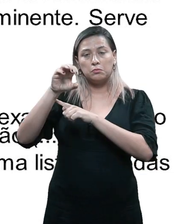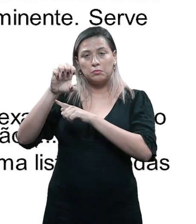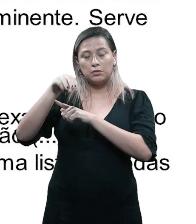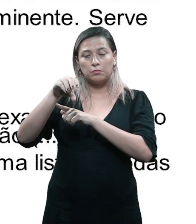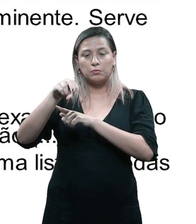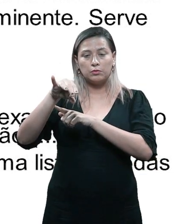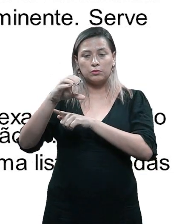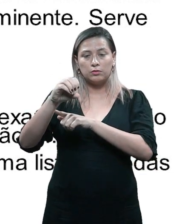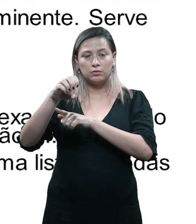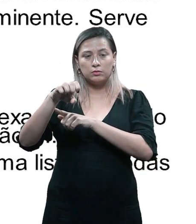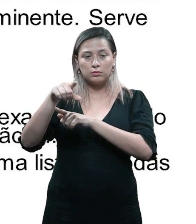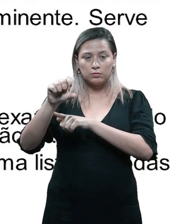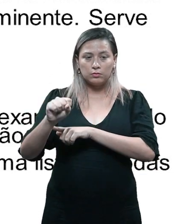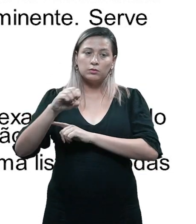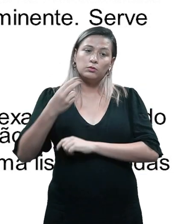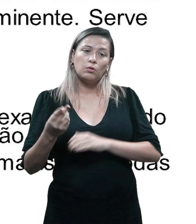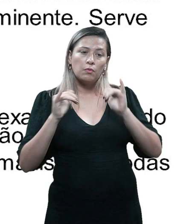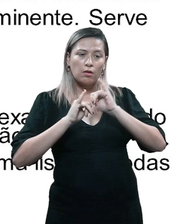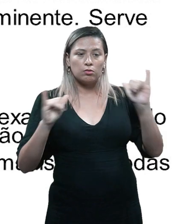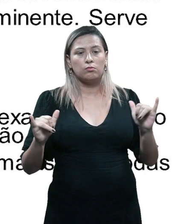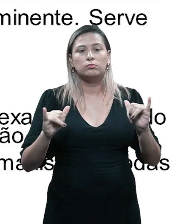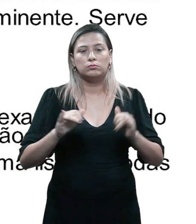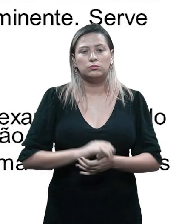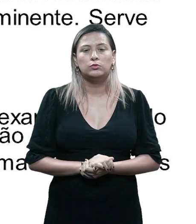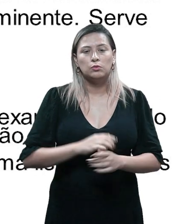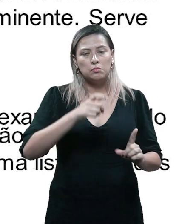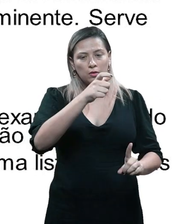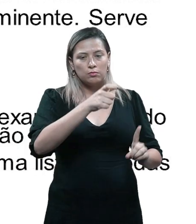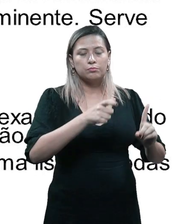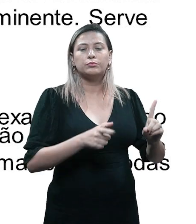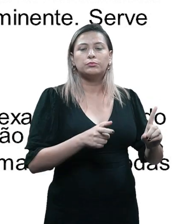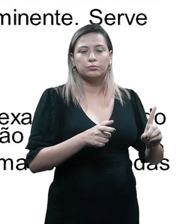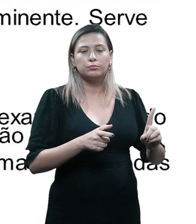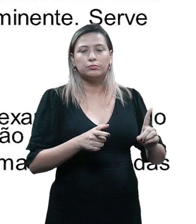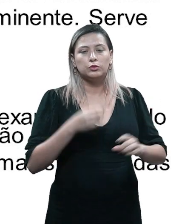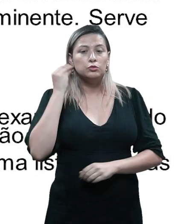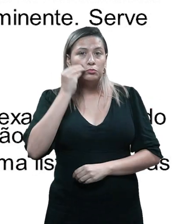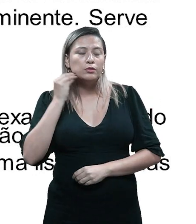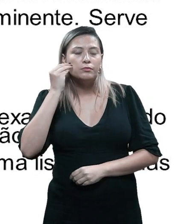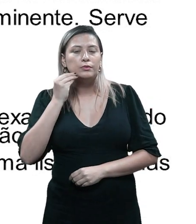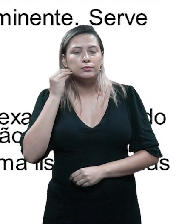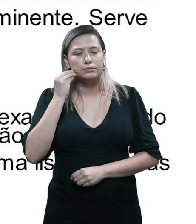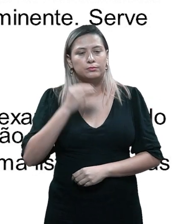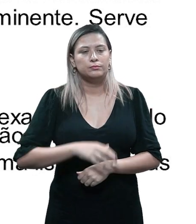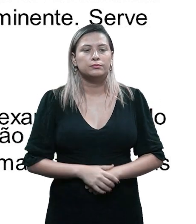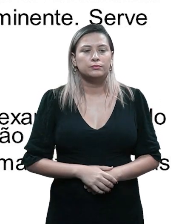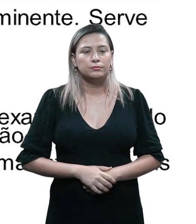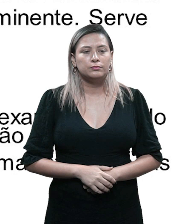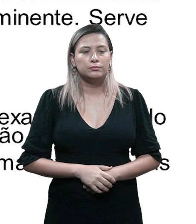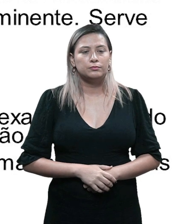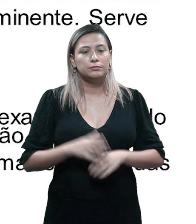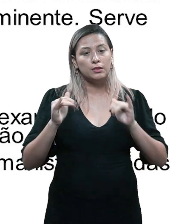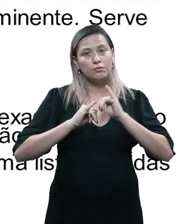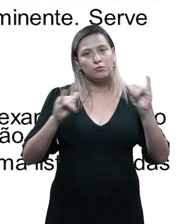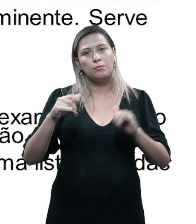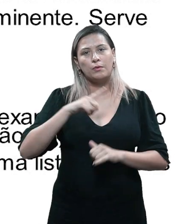que é a indicação para o público de uma experiência iminente. Serve para apontar ao público o que vem